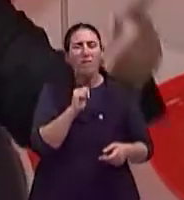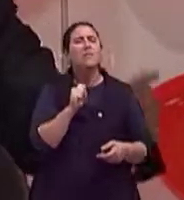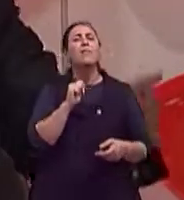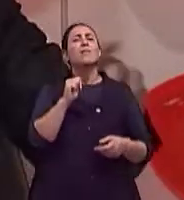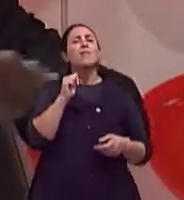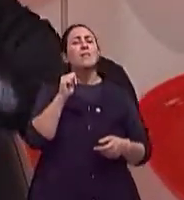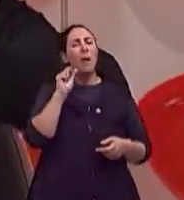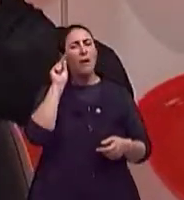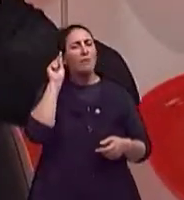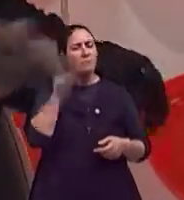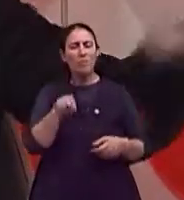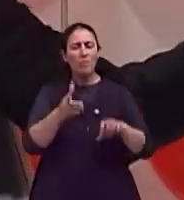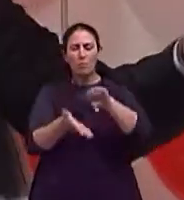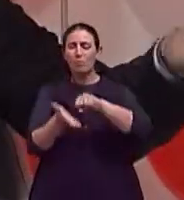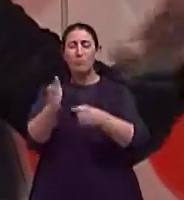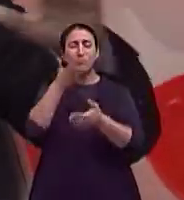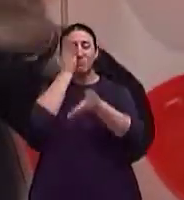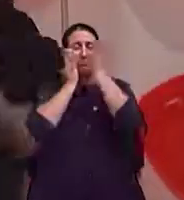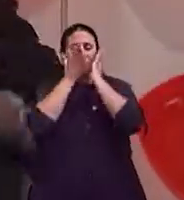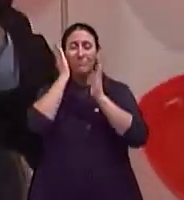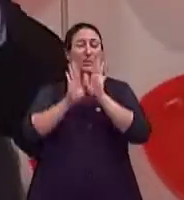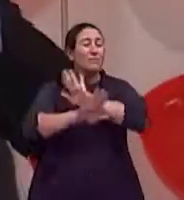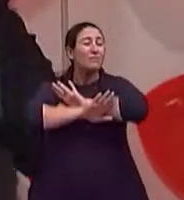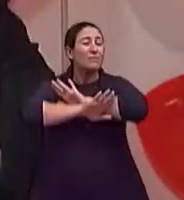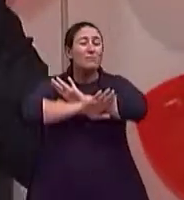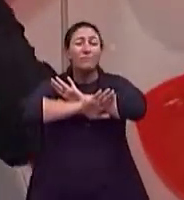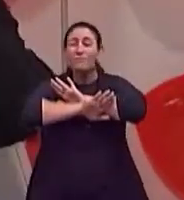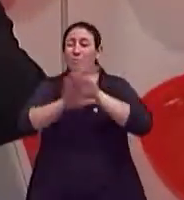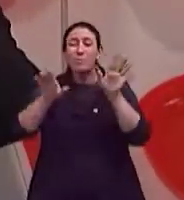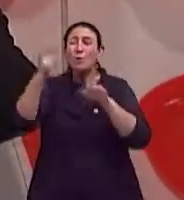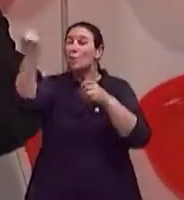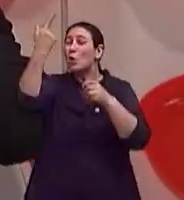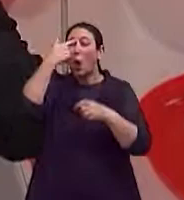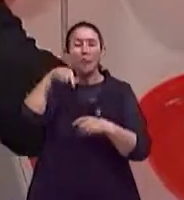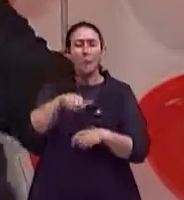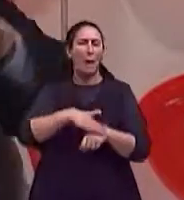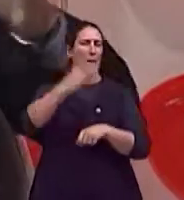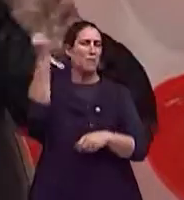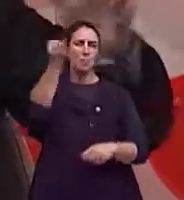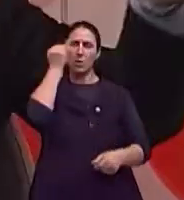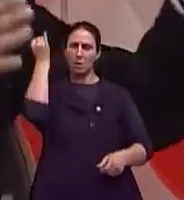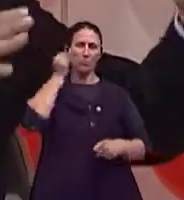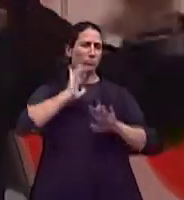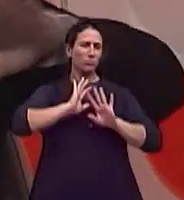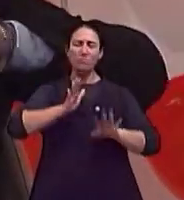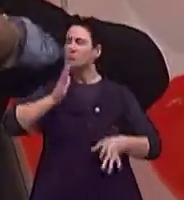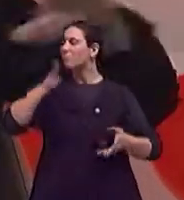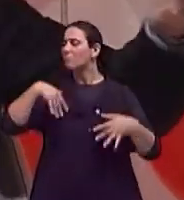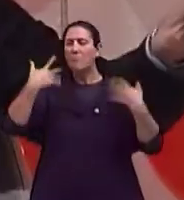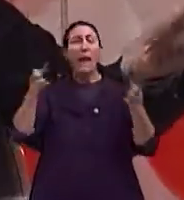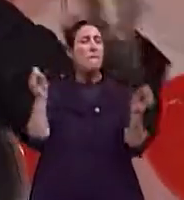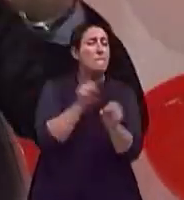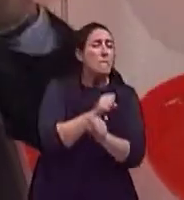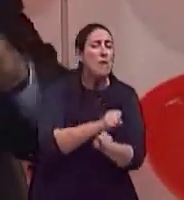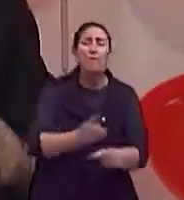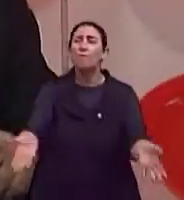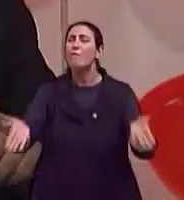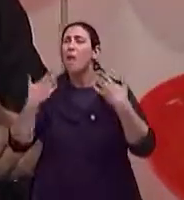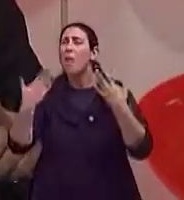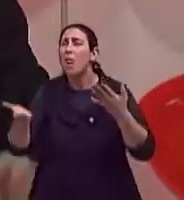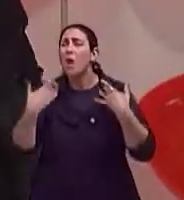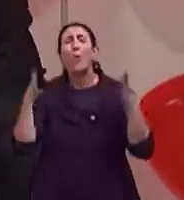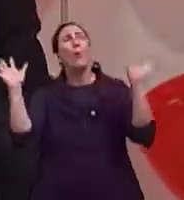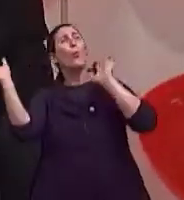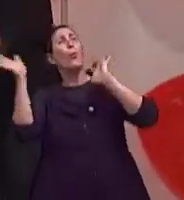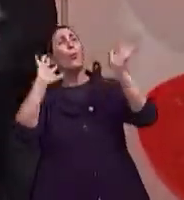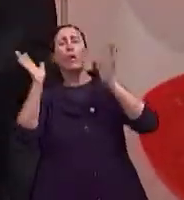e o filtro solar como kit básico sempre. Inverno, verão, praia, chuva, sol, neve, filtro solar. E hoje não tem